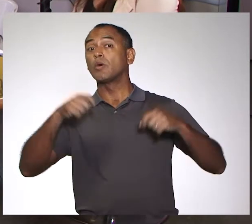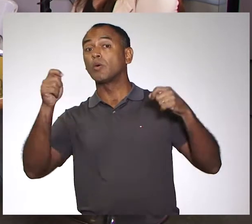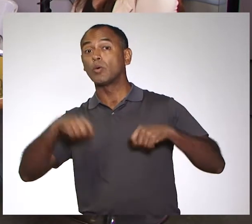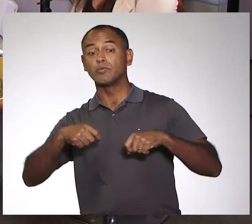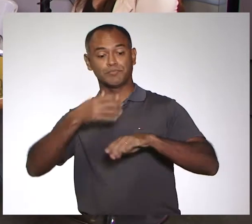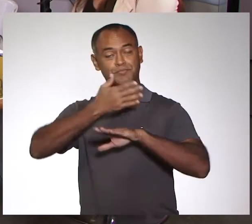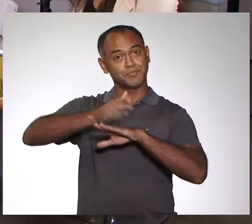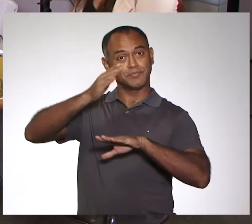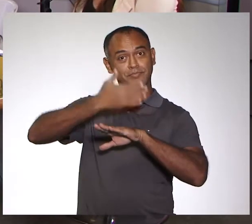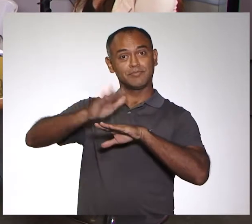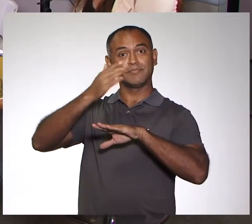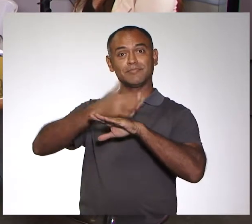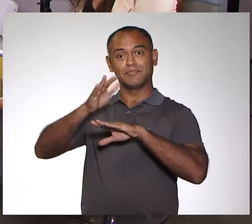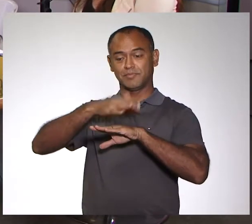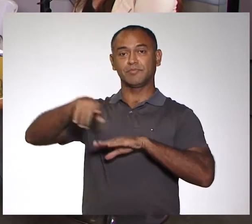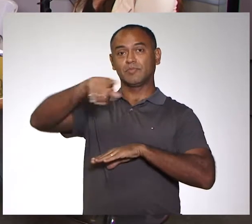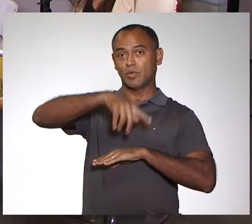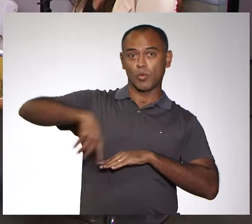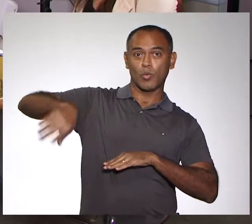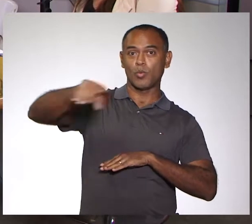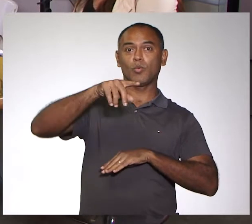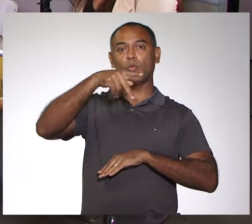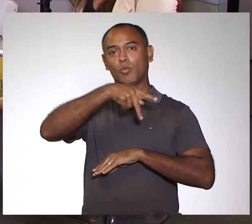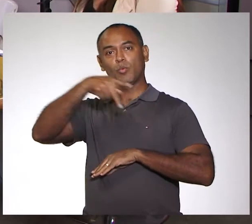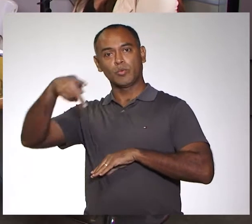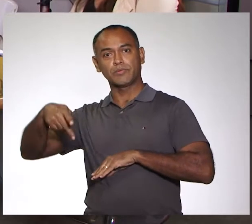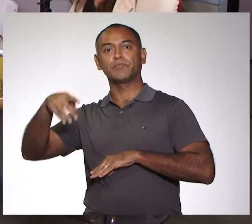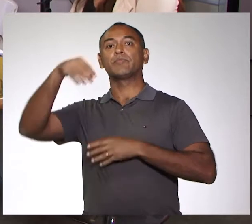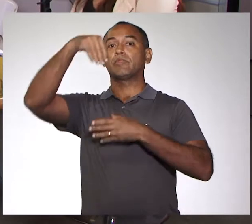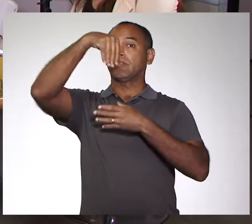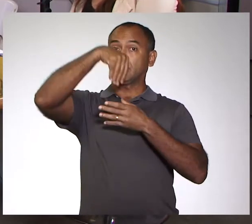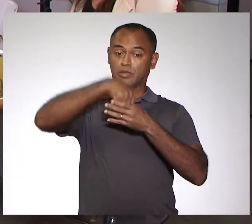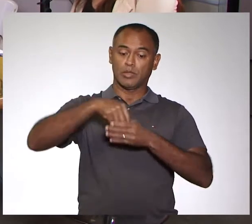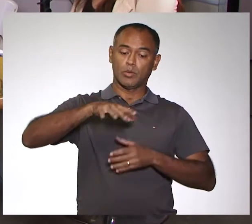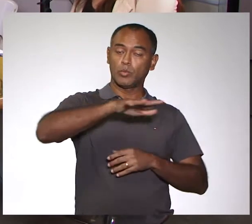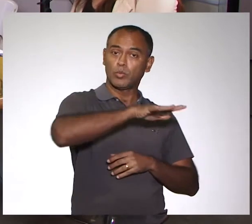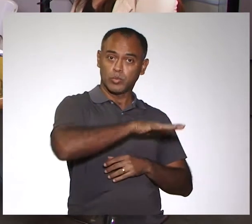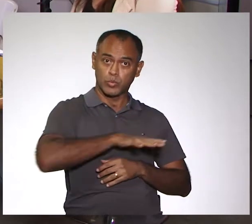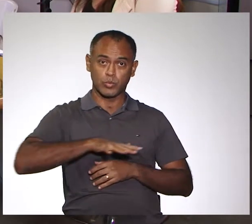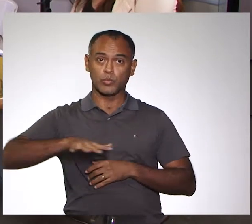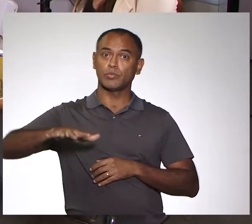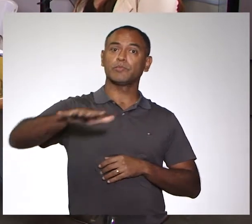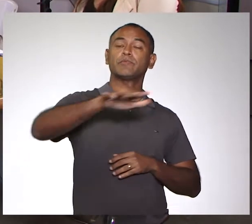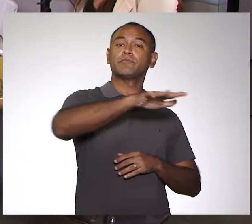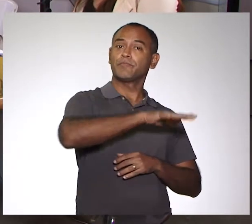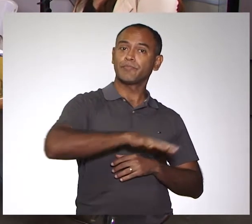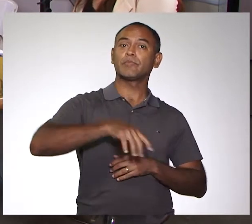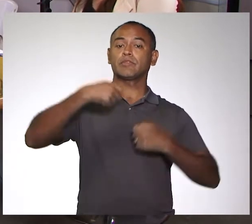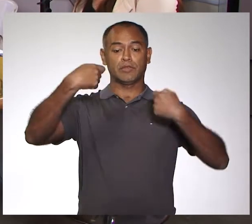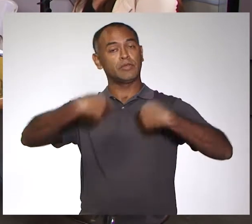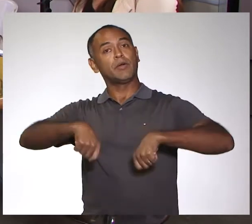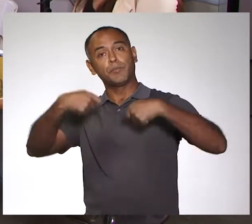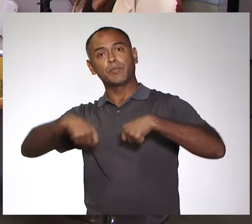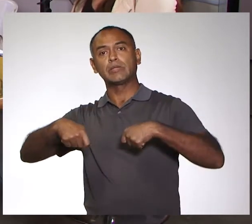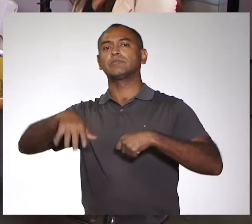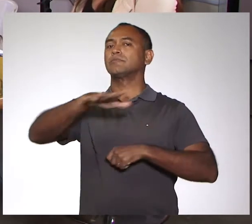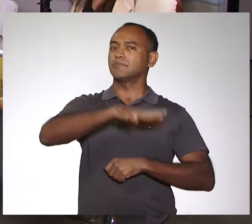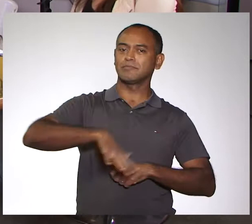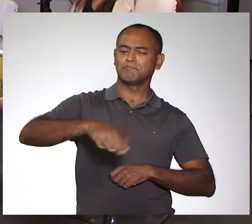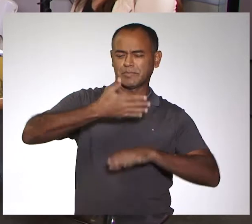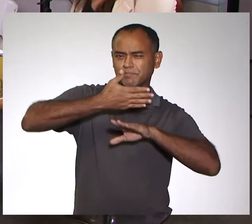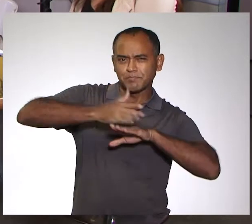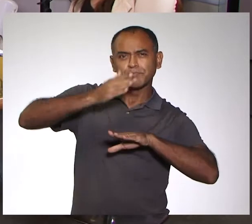qualificação do professor, dos profissionais, dentro de uma certa região que está tendo essa demanda,